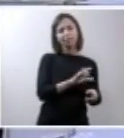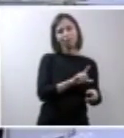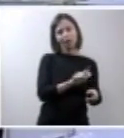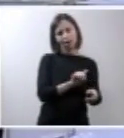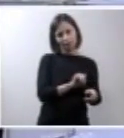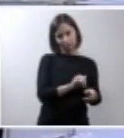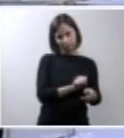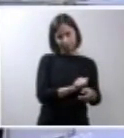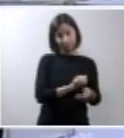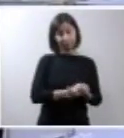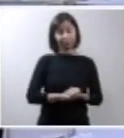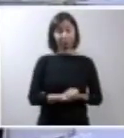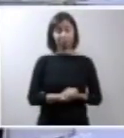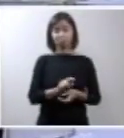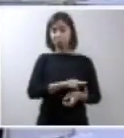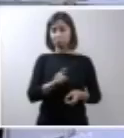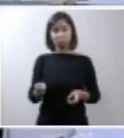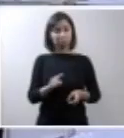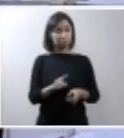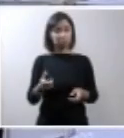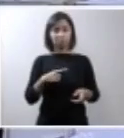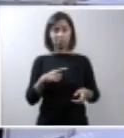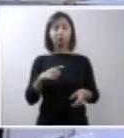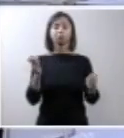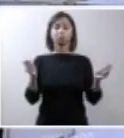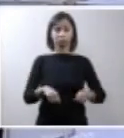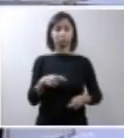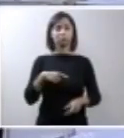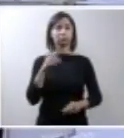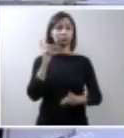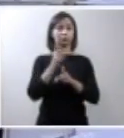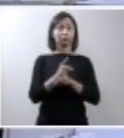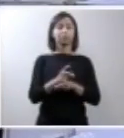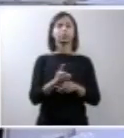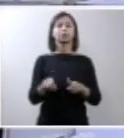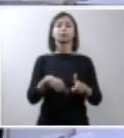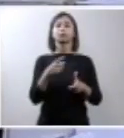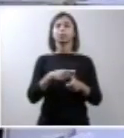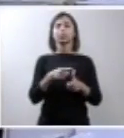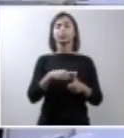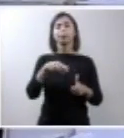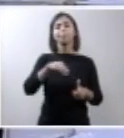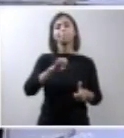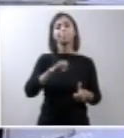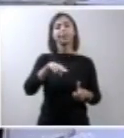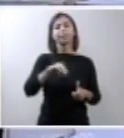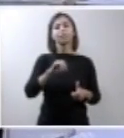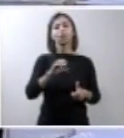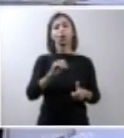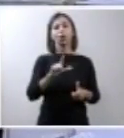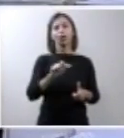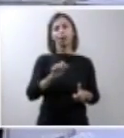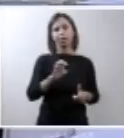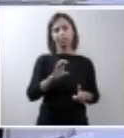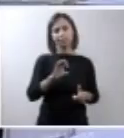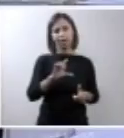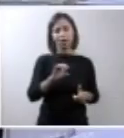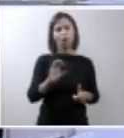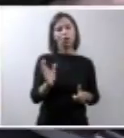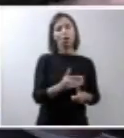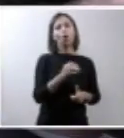também podemos encontrar essa substância nos casos de meningo mielocele ou de